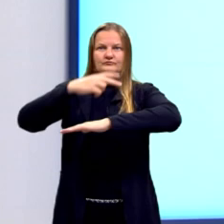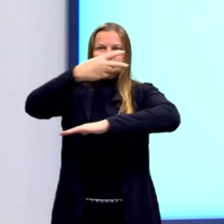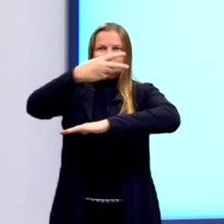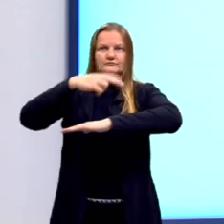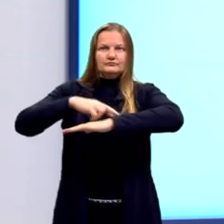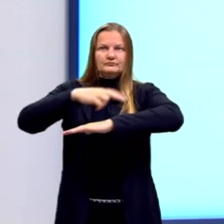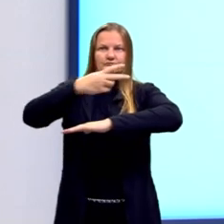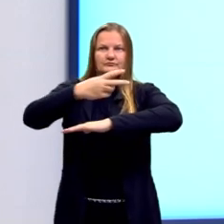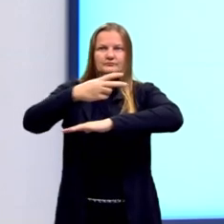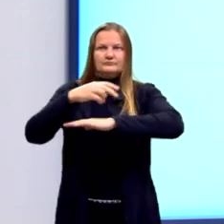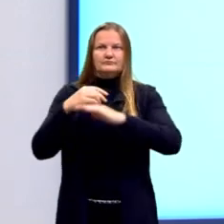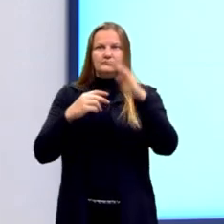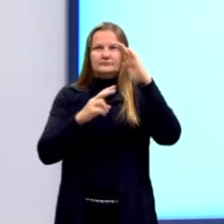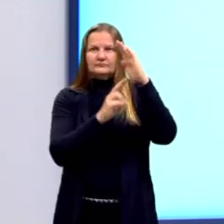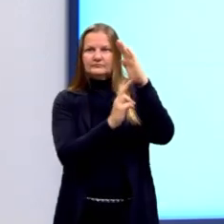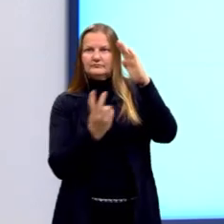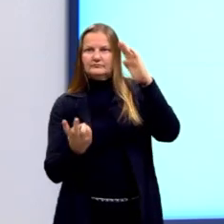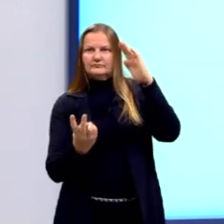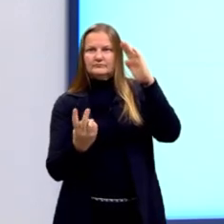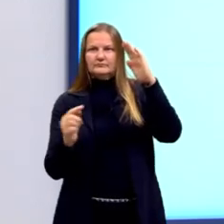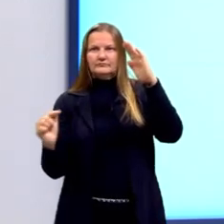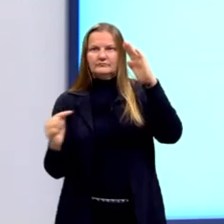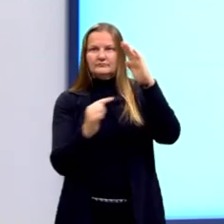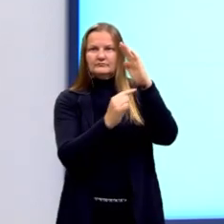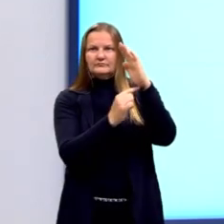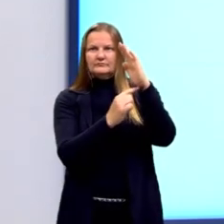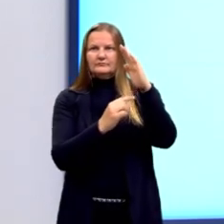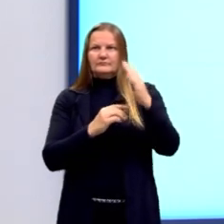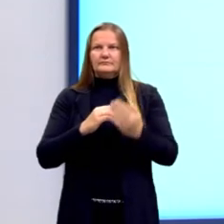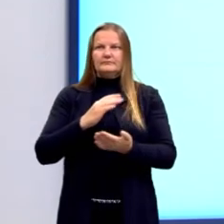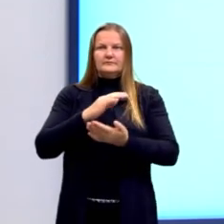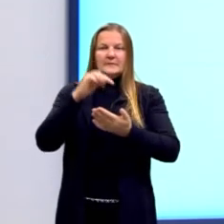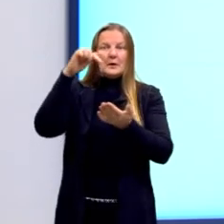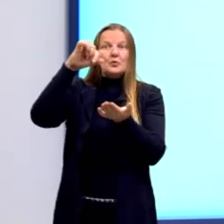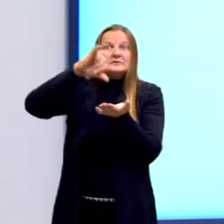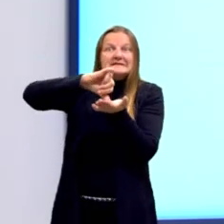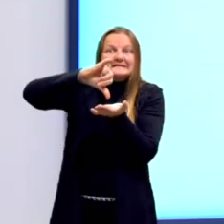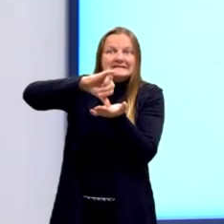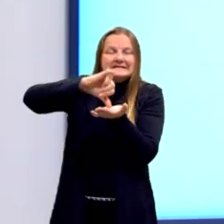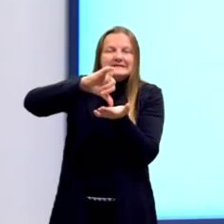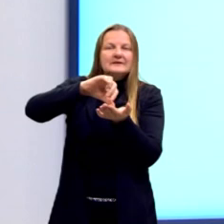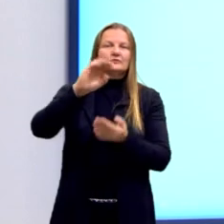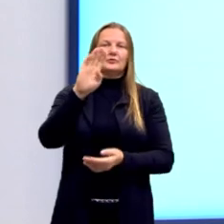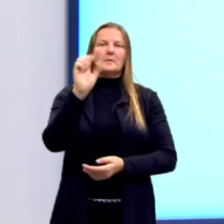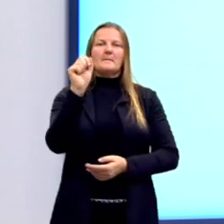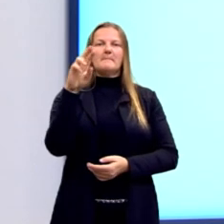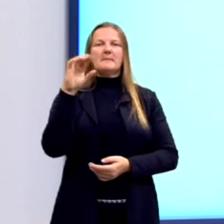o ponto onde elas se encontram recebe o nome de baricentro.